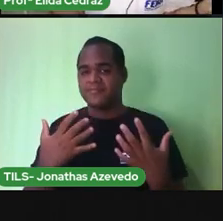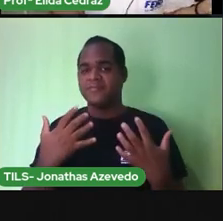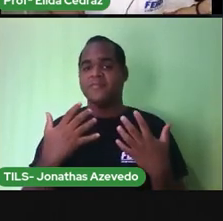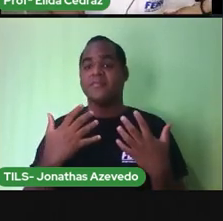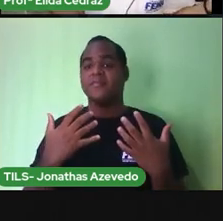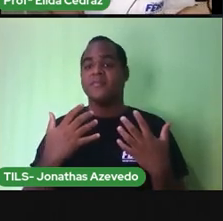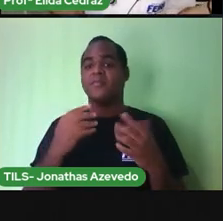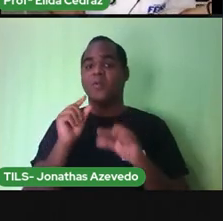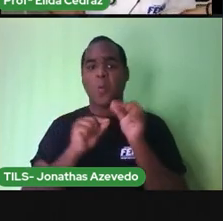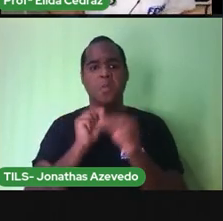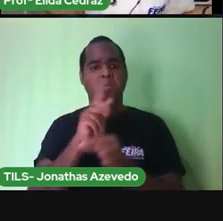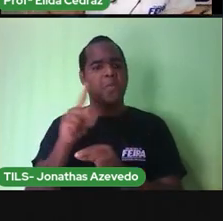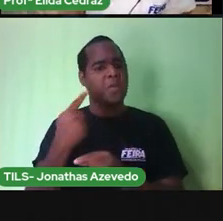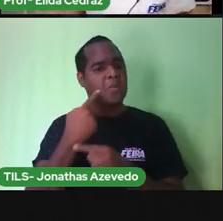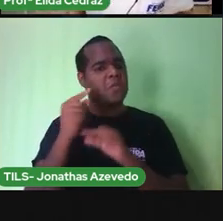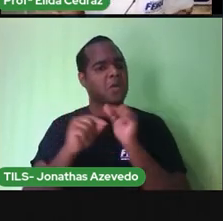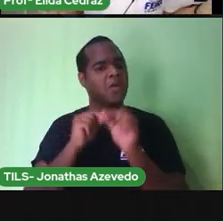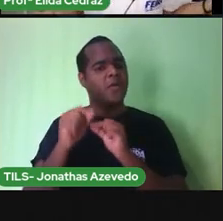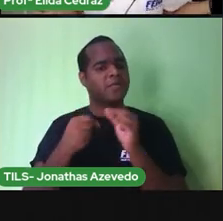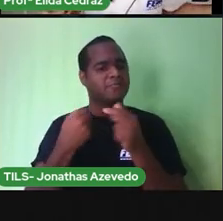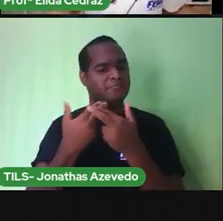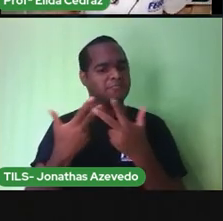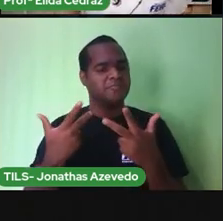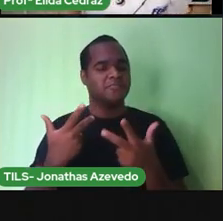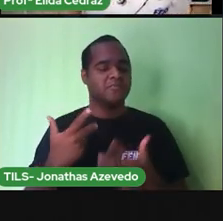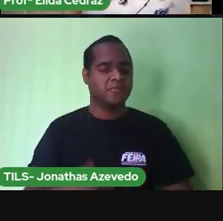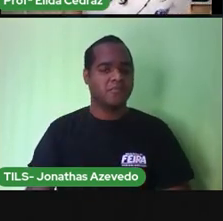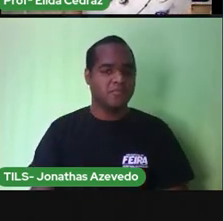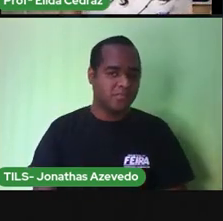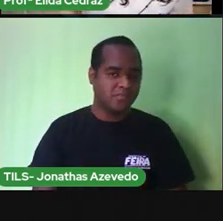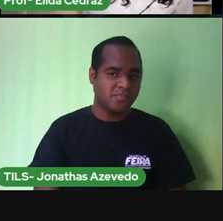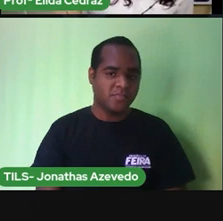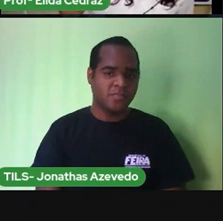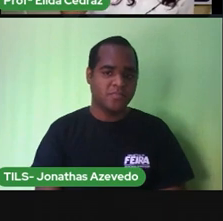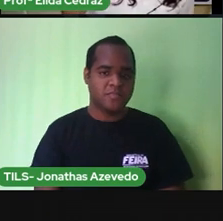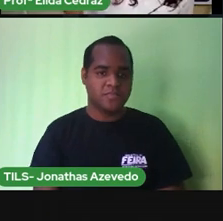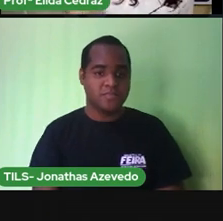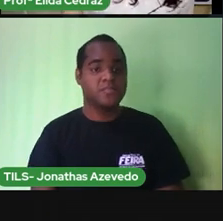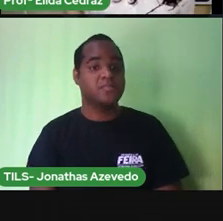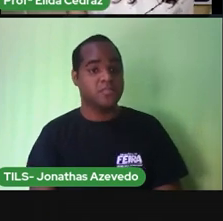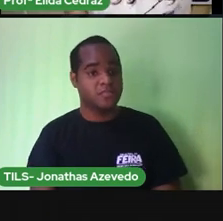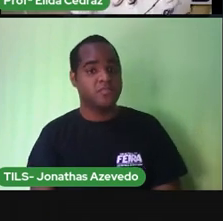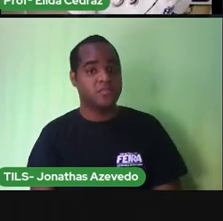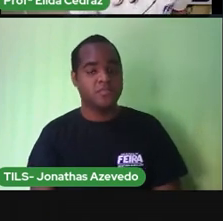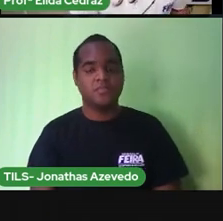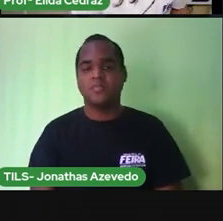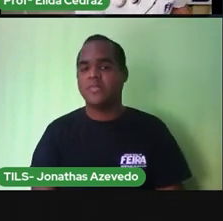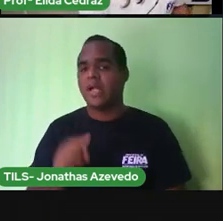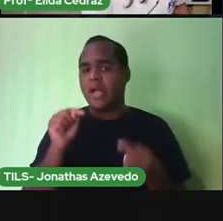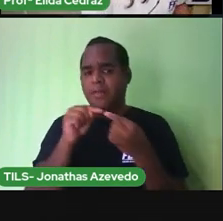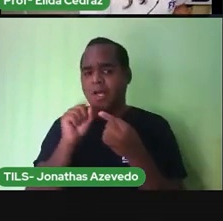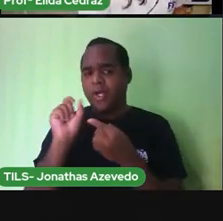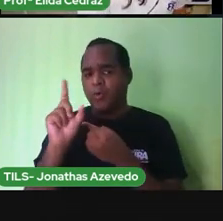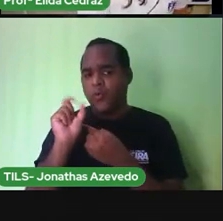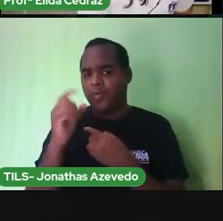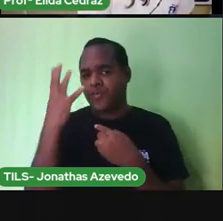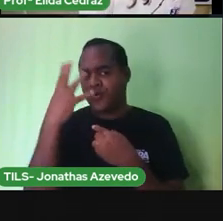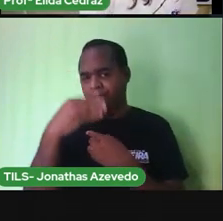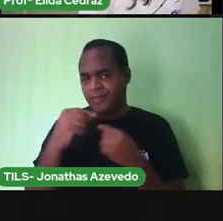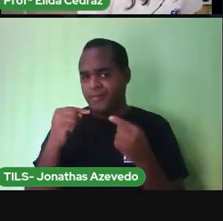Pró, o que é isso? Isso, meus amores, isso em azul, bem bonito e